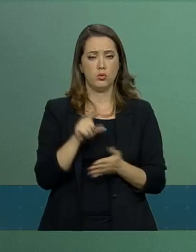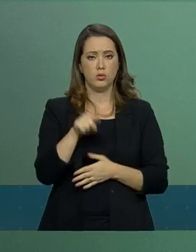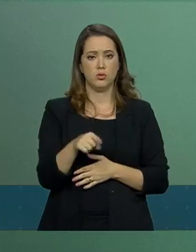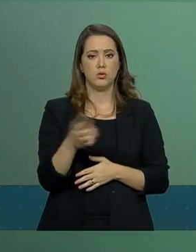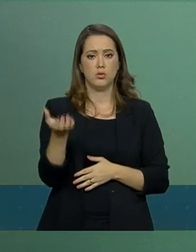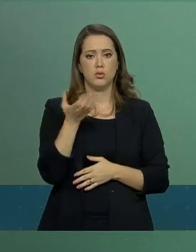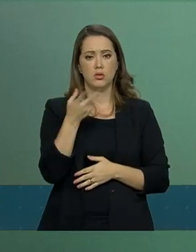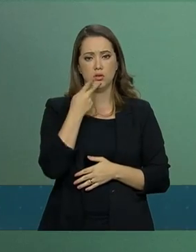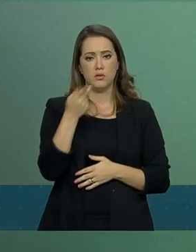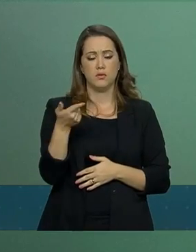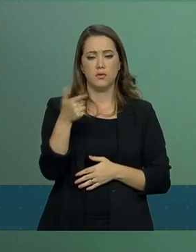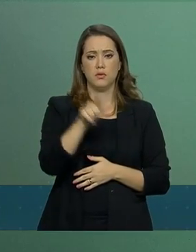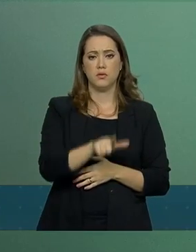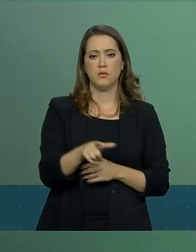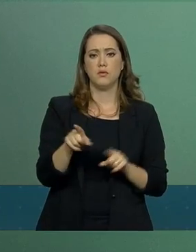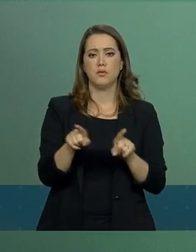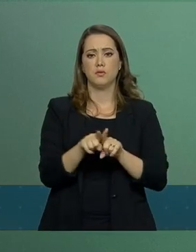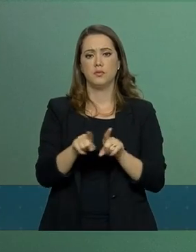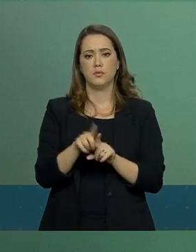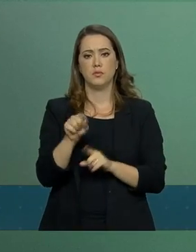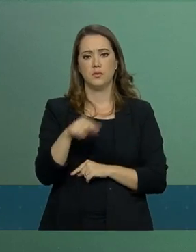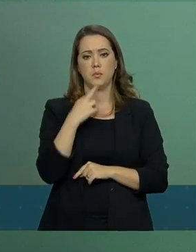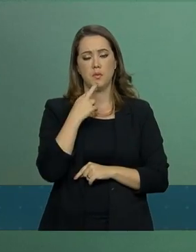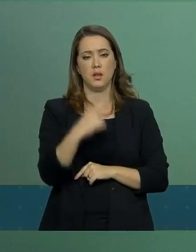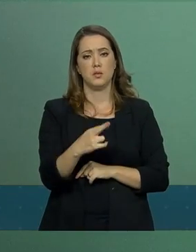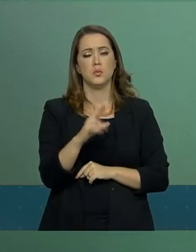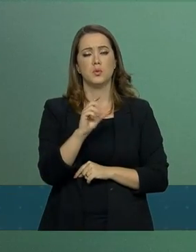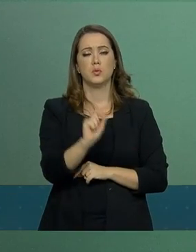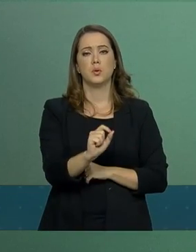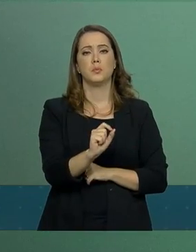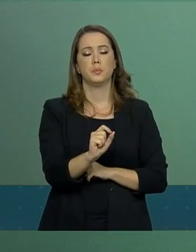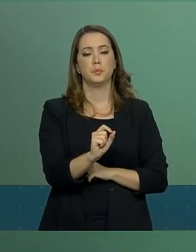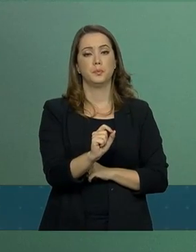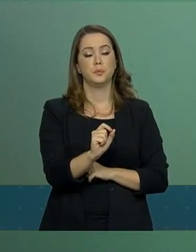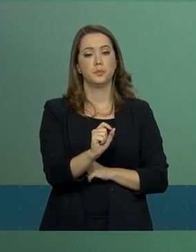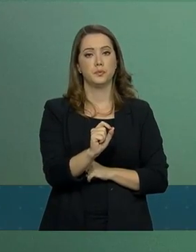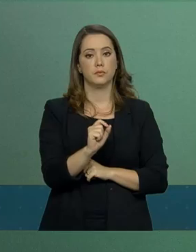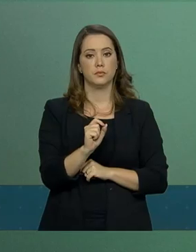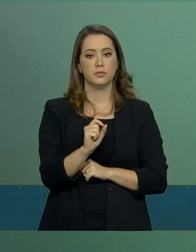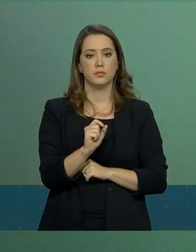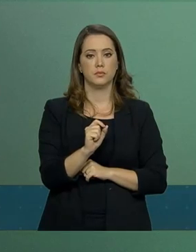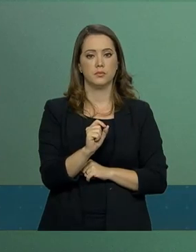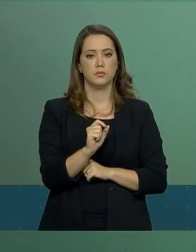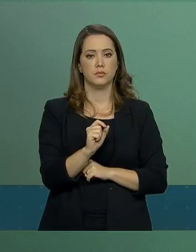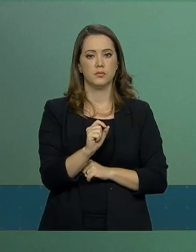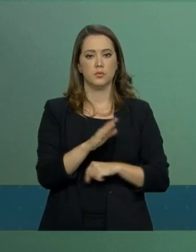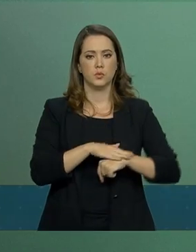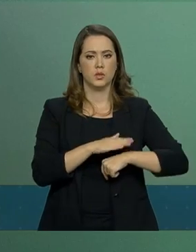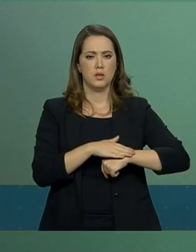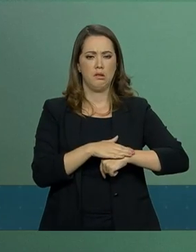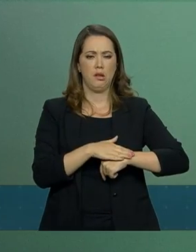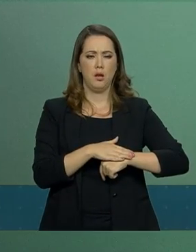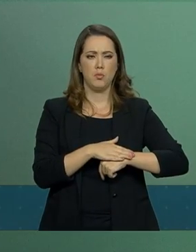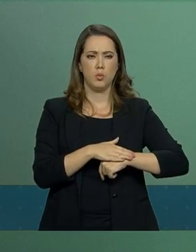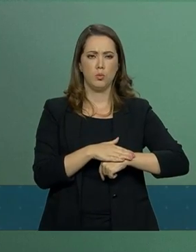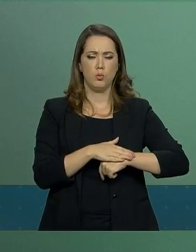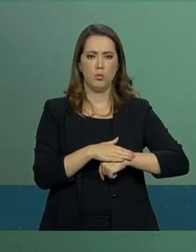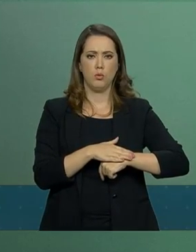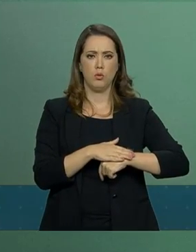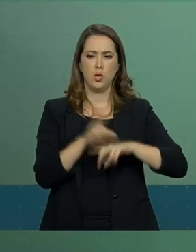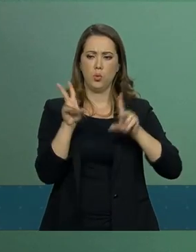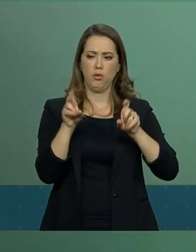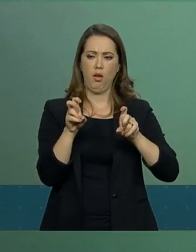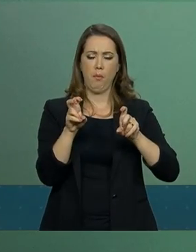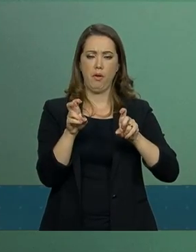e eu gostaria de agregar à minha resposta, que é a temporalidade e o